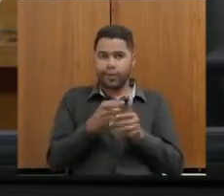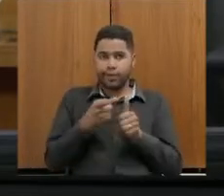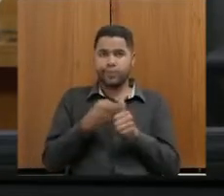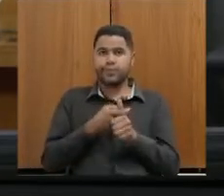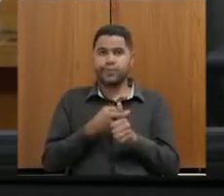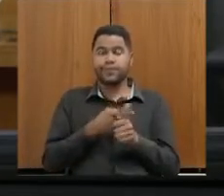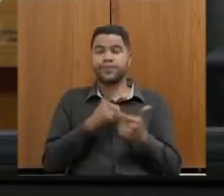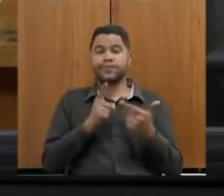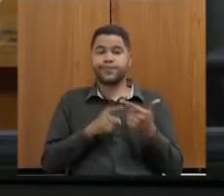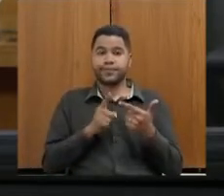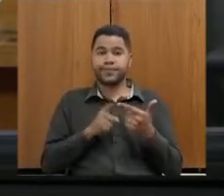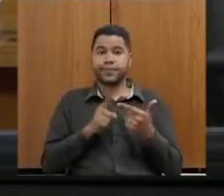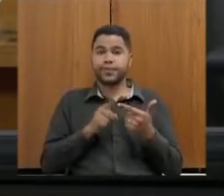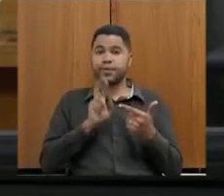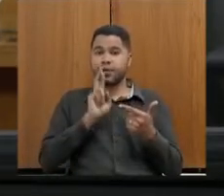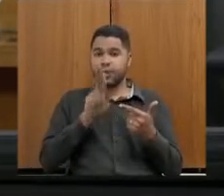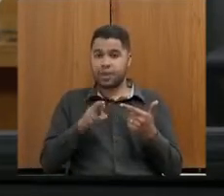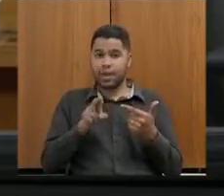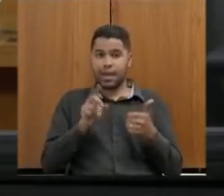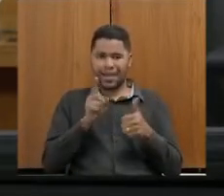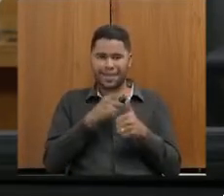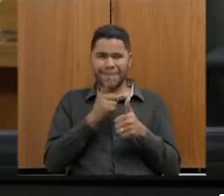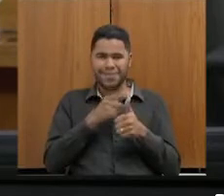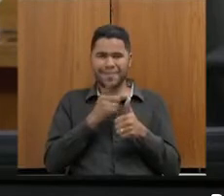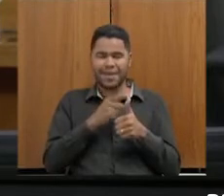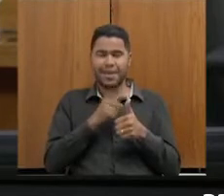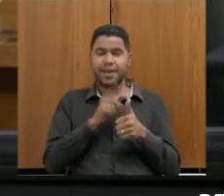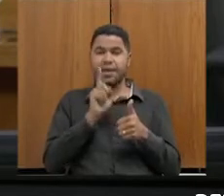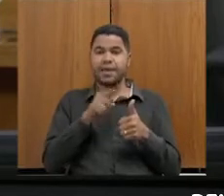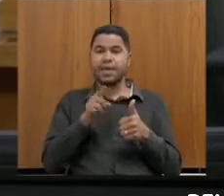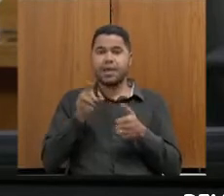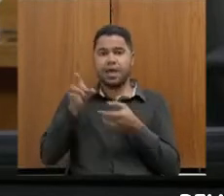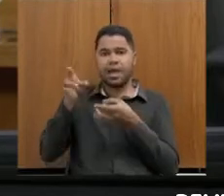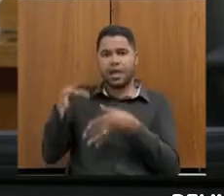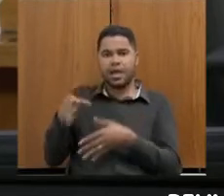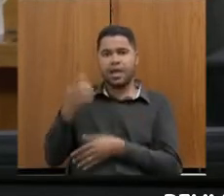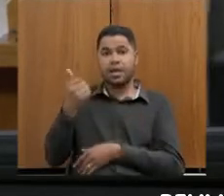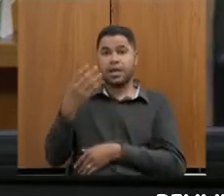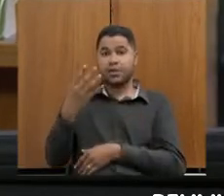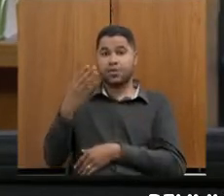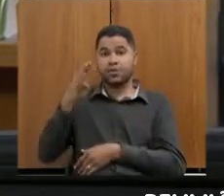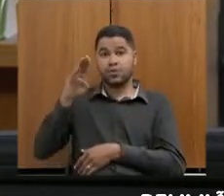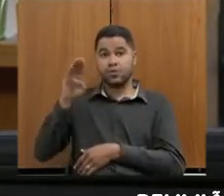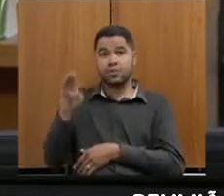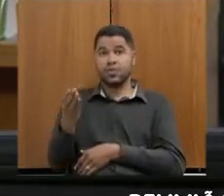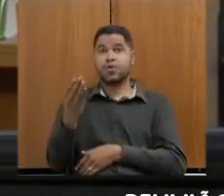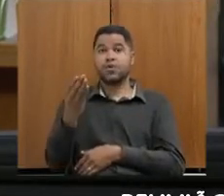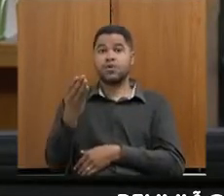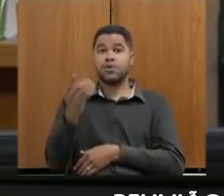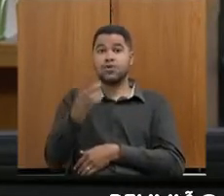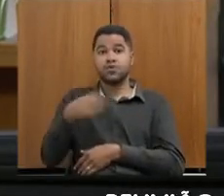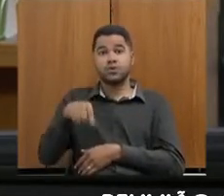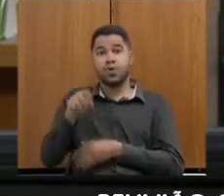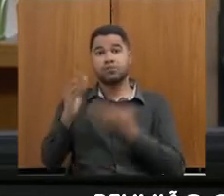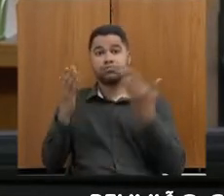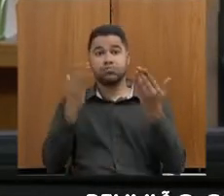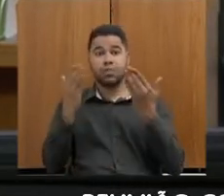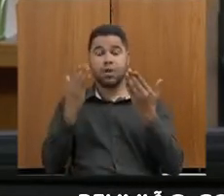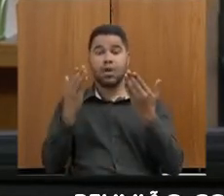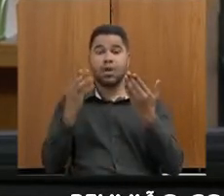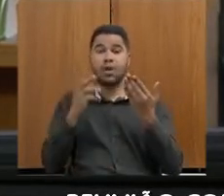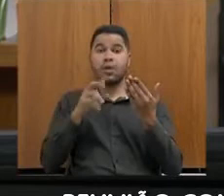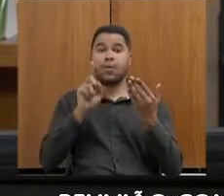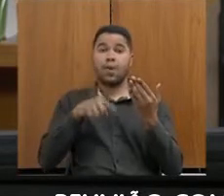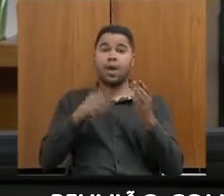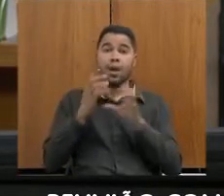Com relação à afirmação, ainda respondendo à primeira pergunta, que o Estado abriu mão de R$ 14 bilhões, na realidade, se fizermos uma relatividade com a receita corrente